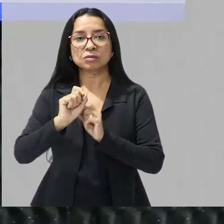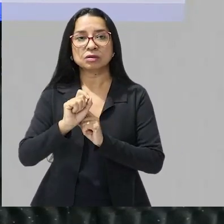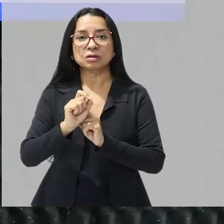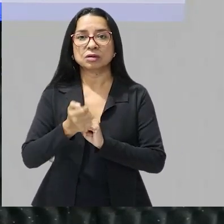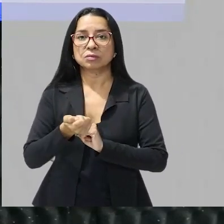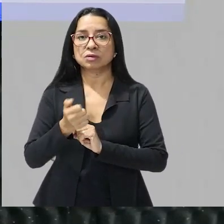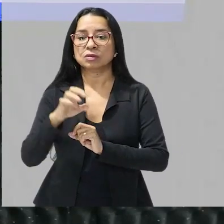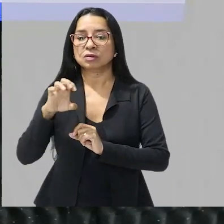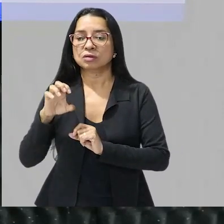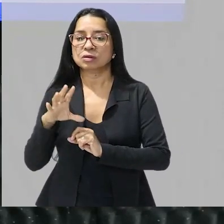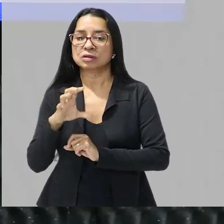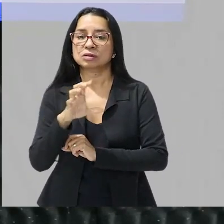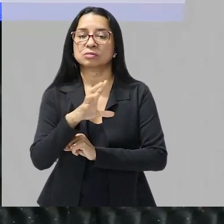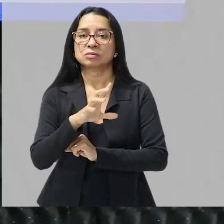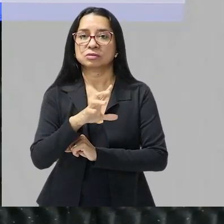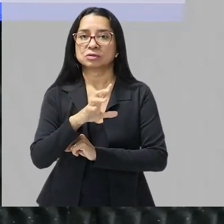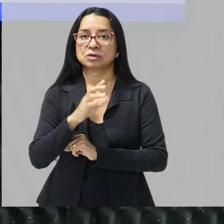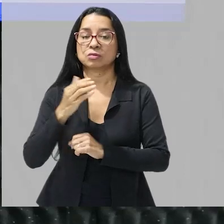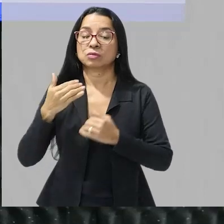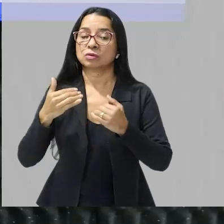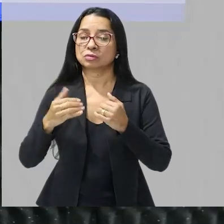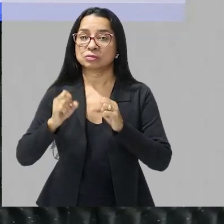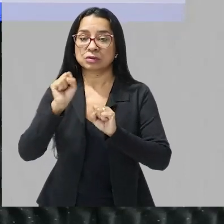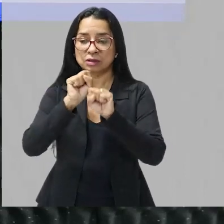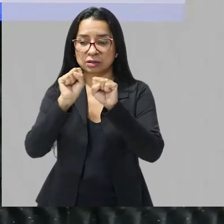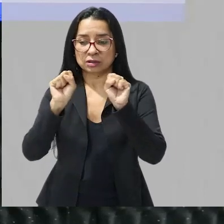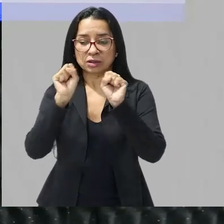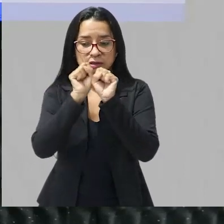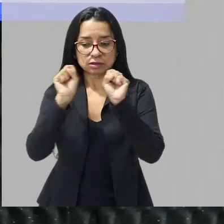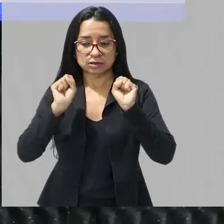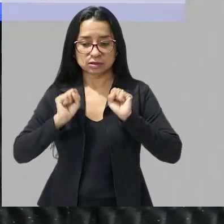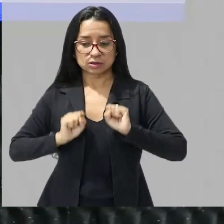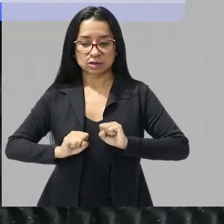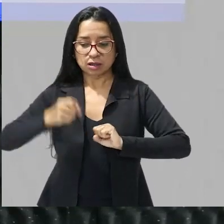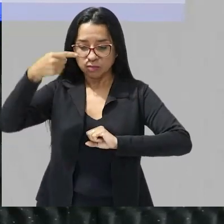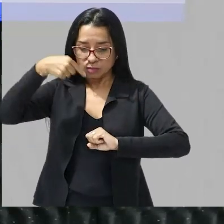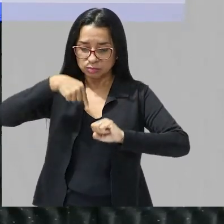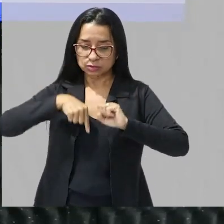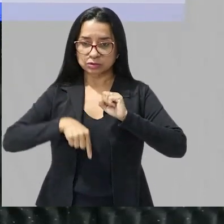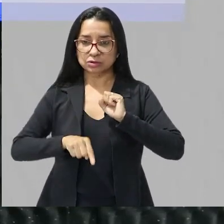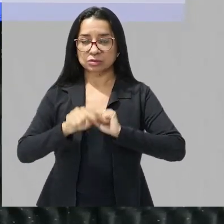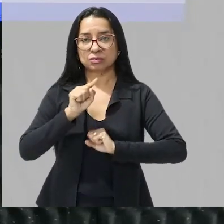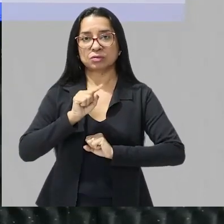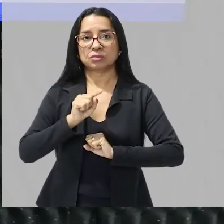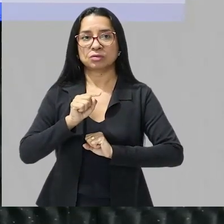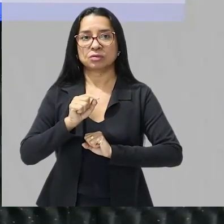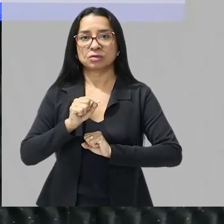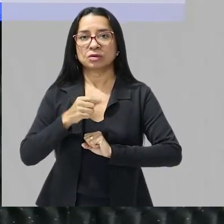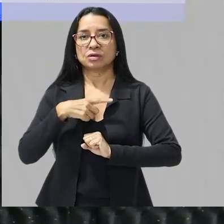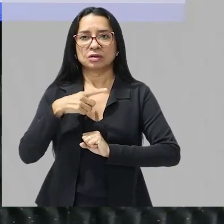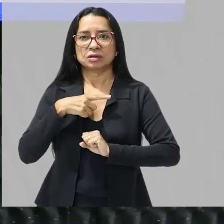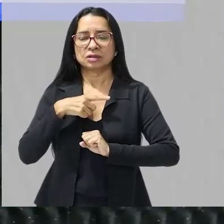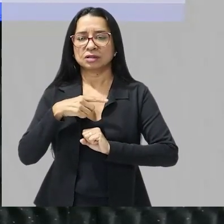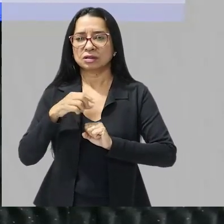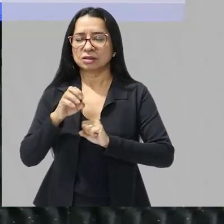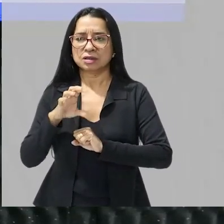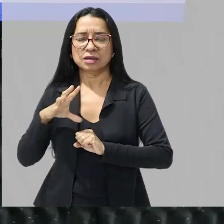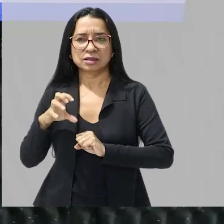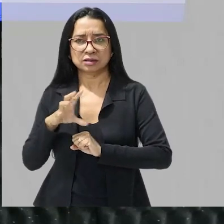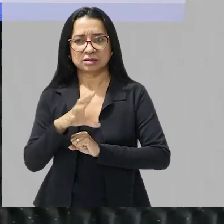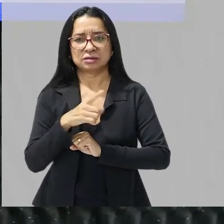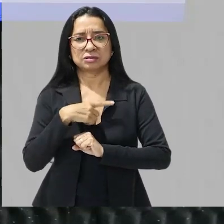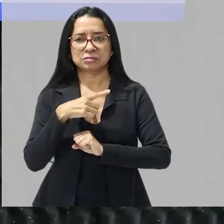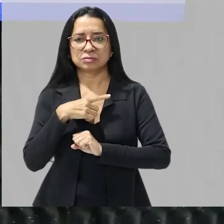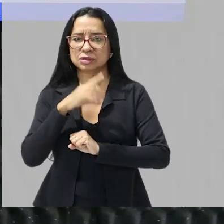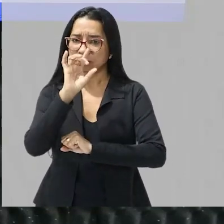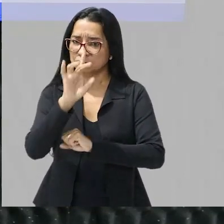as enzimas que atuam no nosso sistema digestório você sabia que existem enzimas que atuam exclusivamente em determinada área